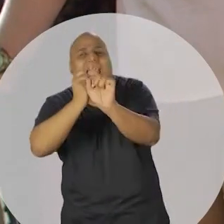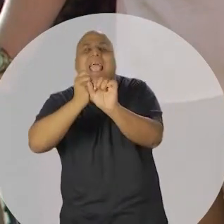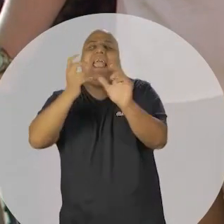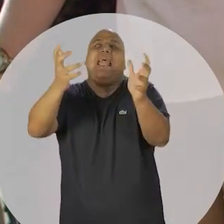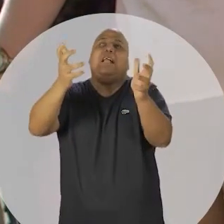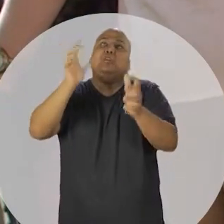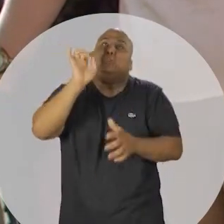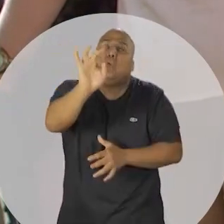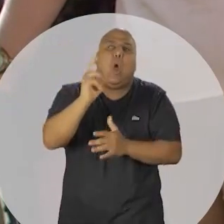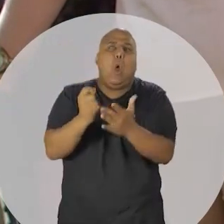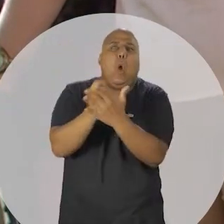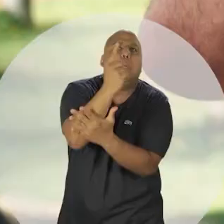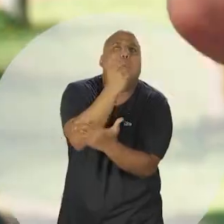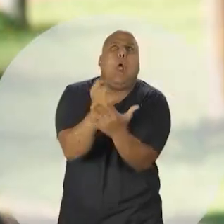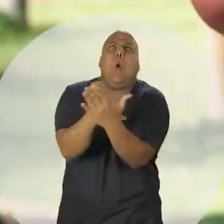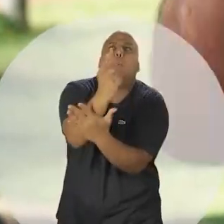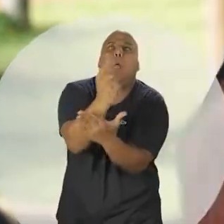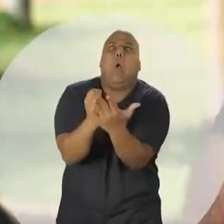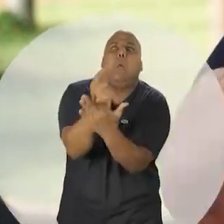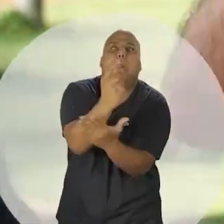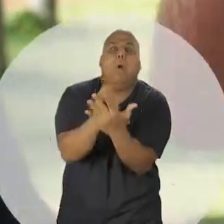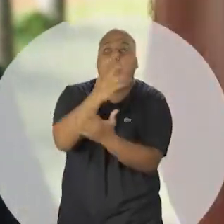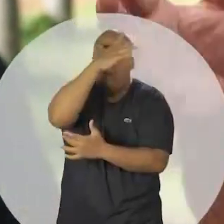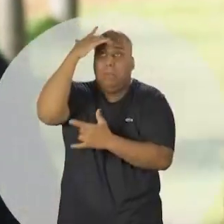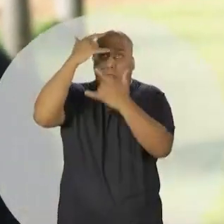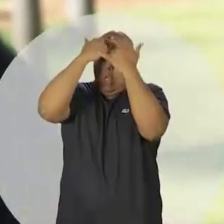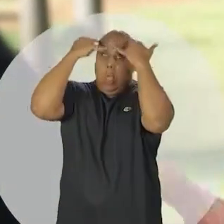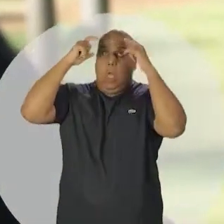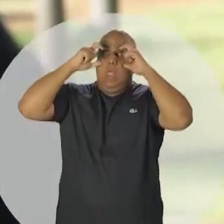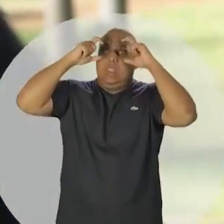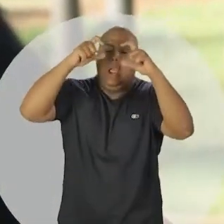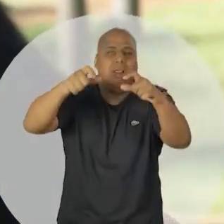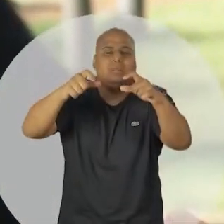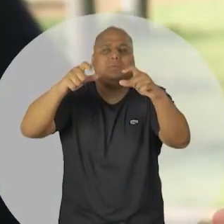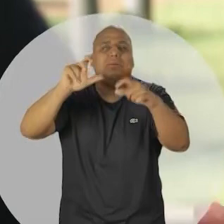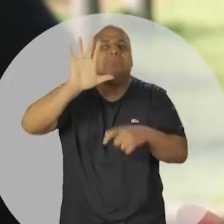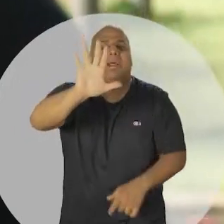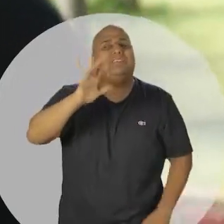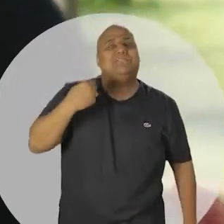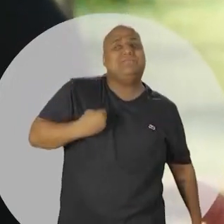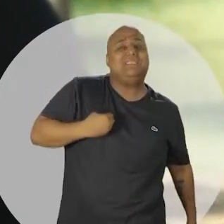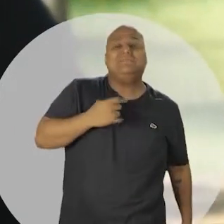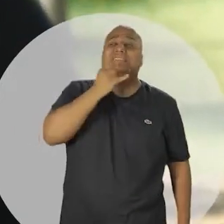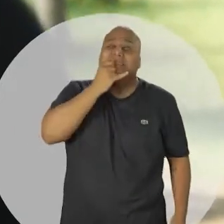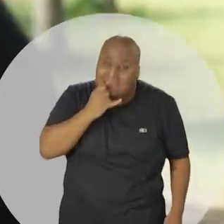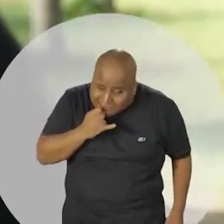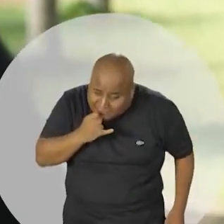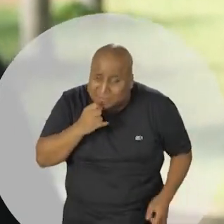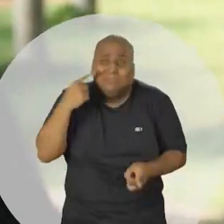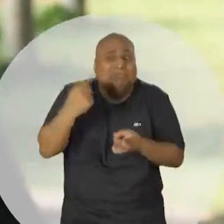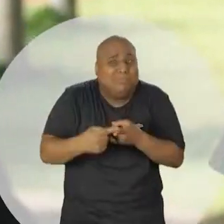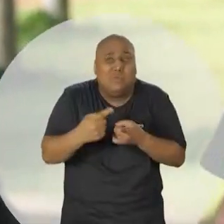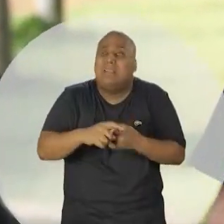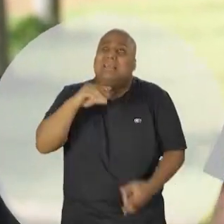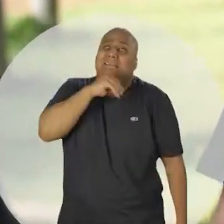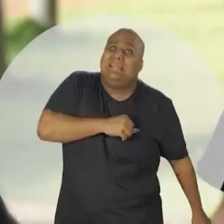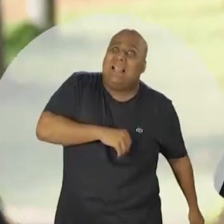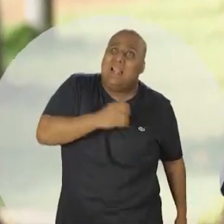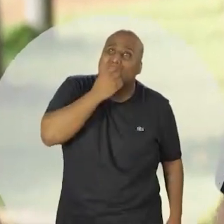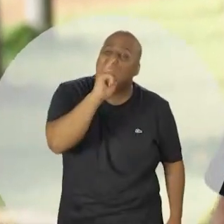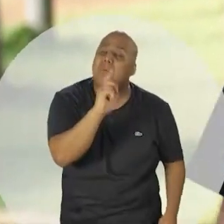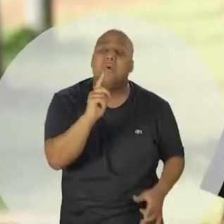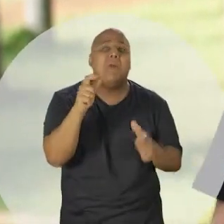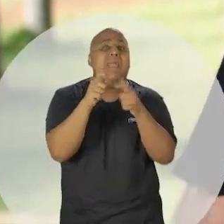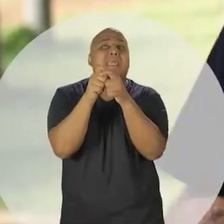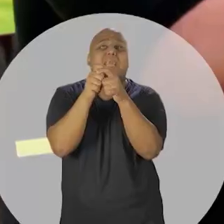acessar um padrão de consumo globalizado, maravilhoso, que ele não tenha grana para fazer, e isso vira uma frustração eterna e descamba